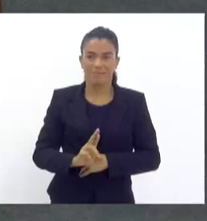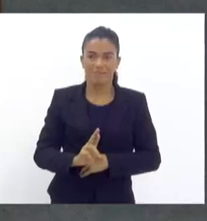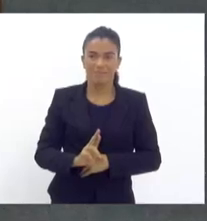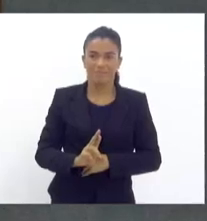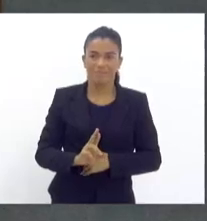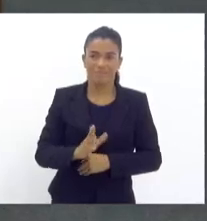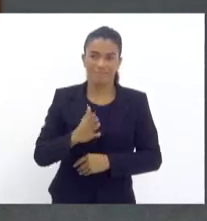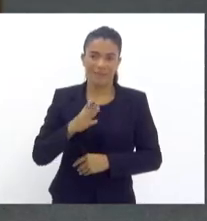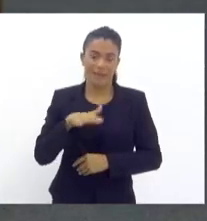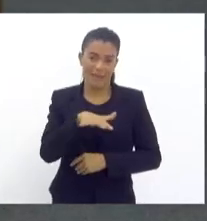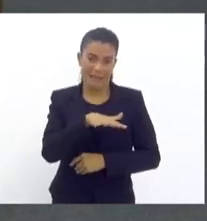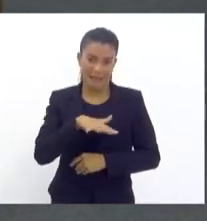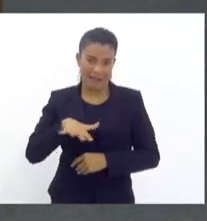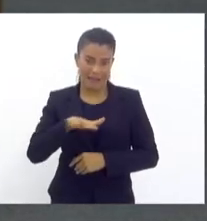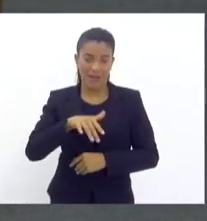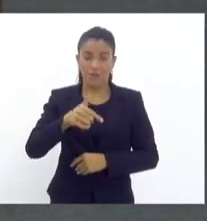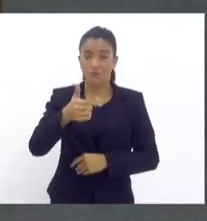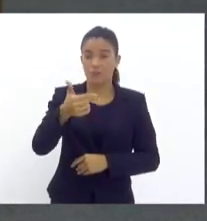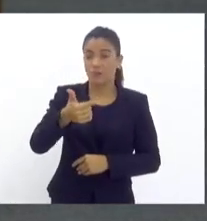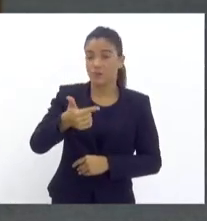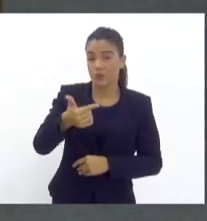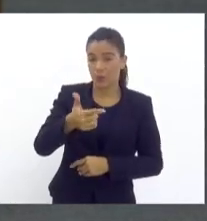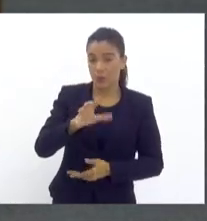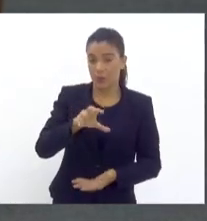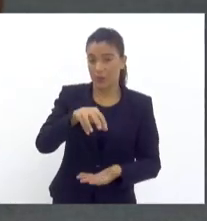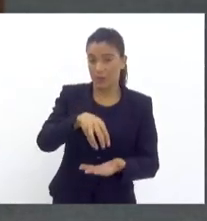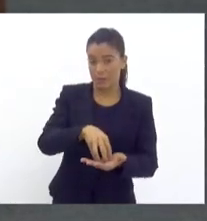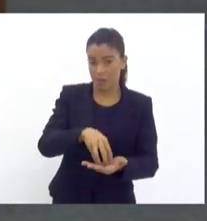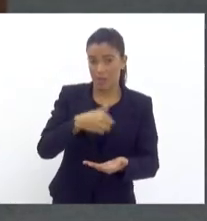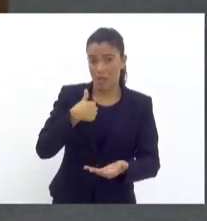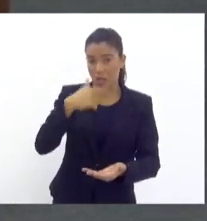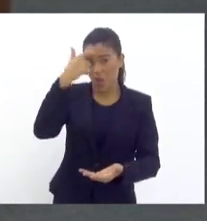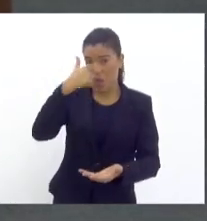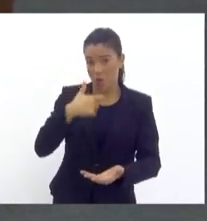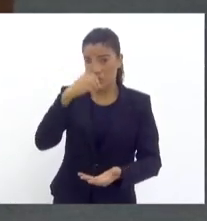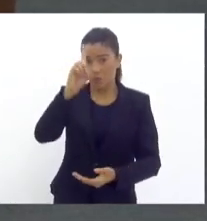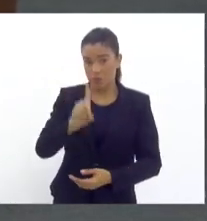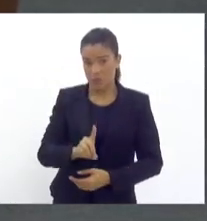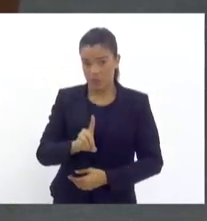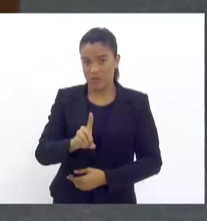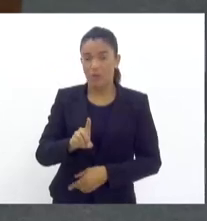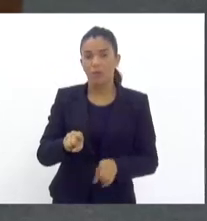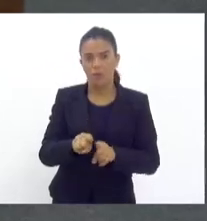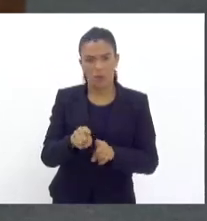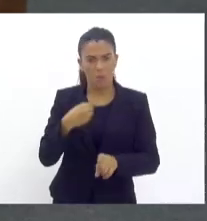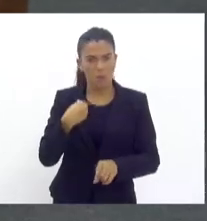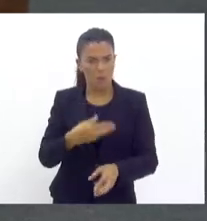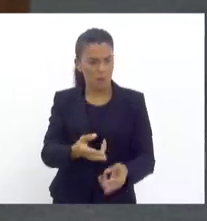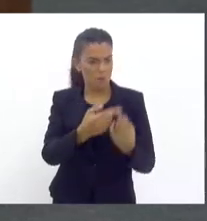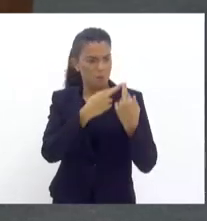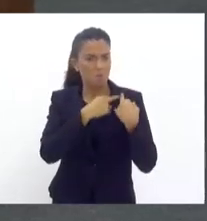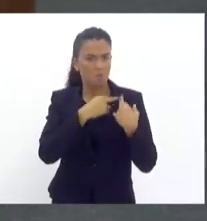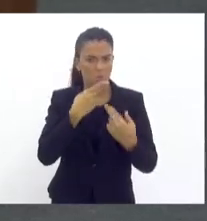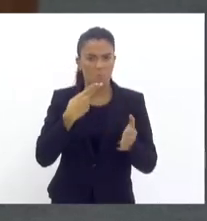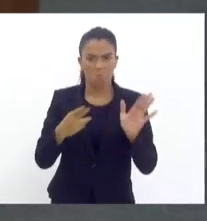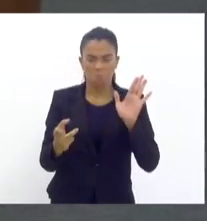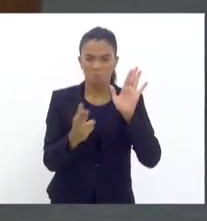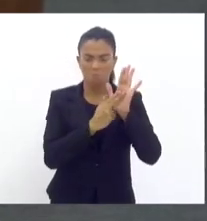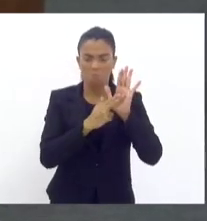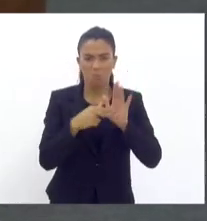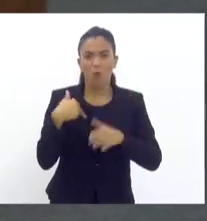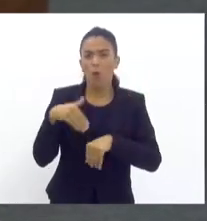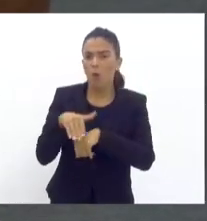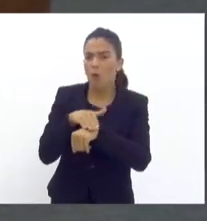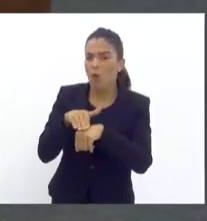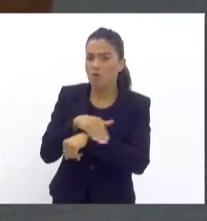é a área do segundo departamento ao qual eu estou diretora, e eu me comprometo a hoje conversar com o